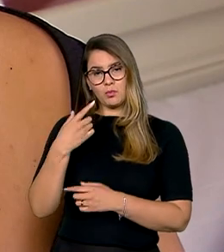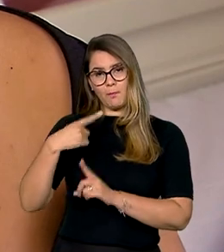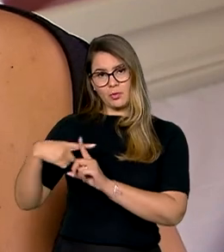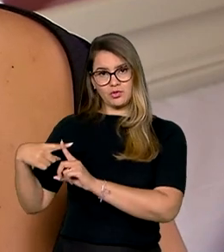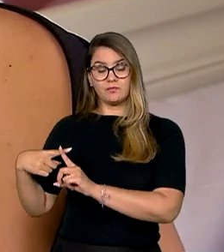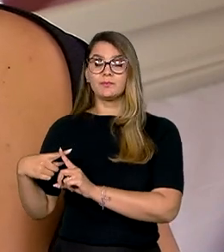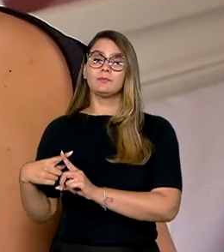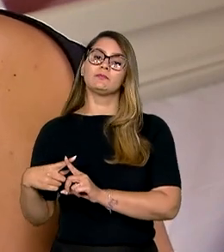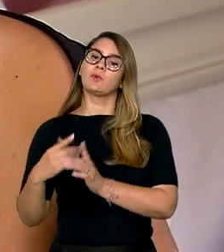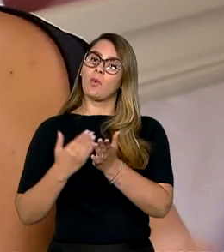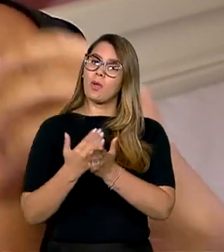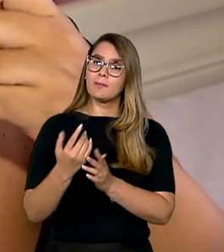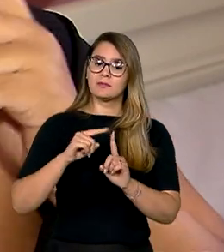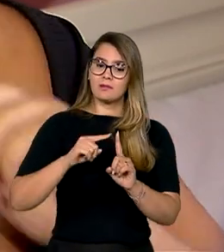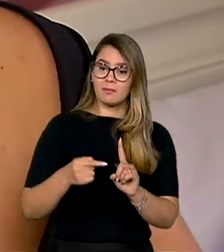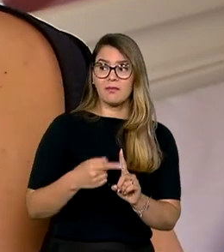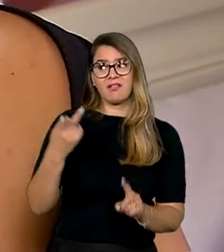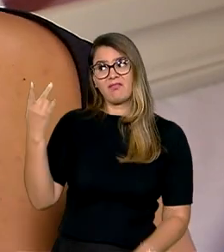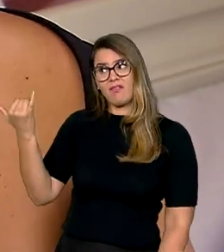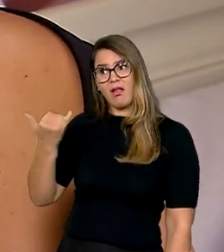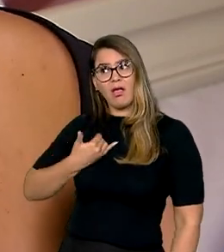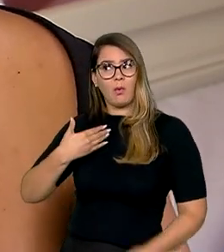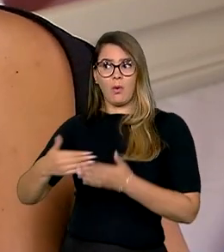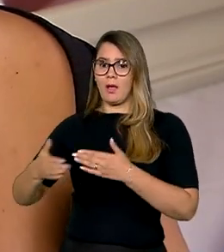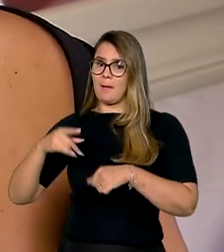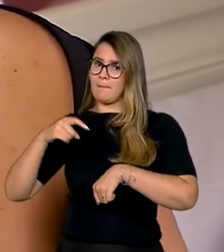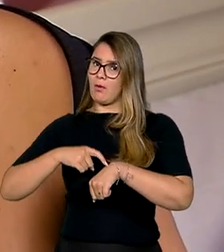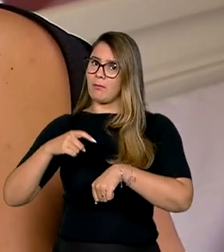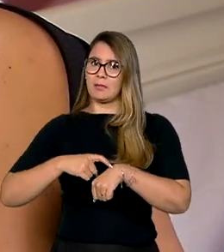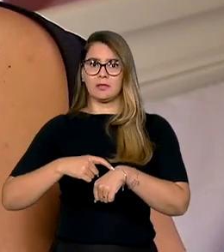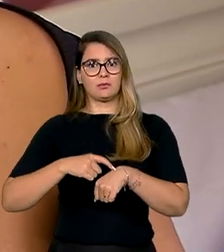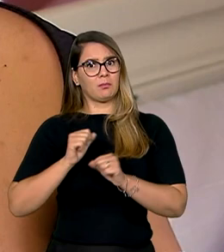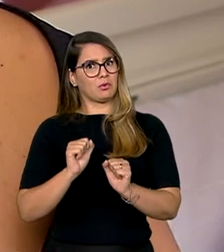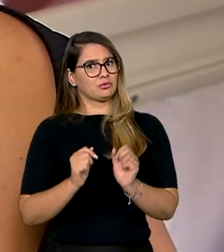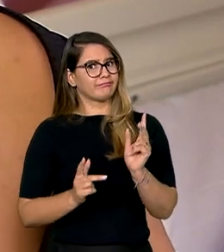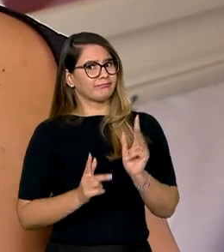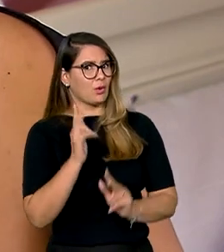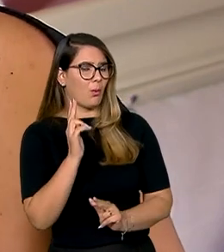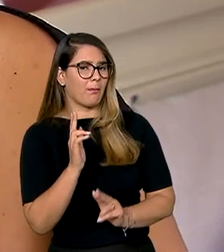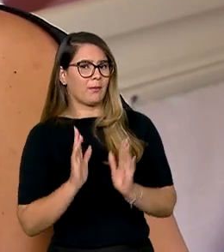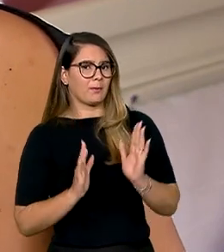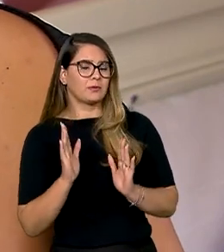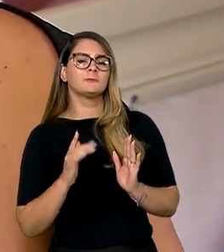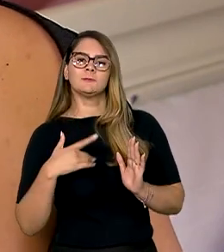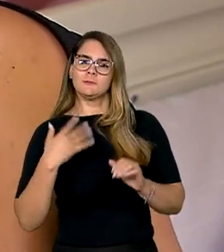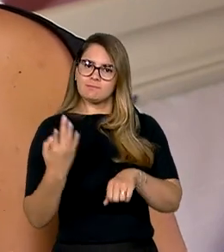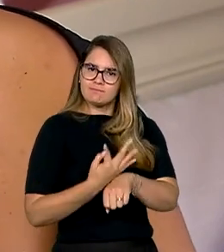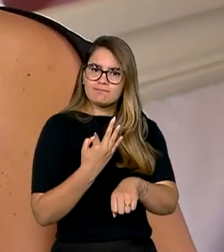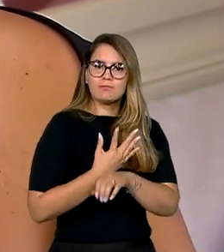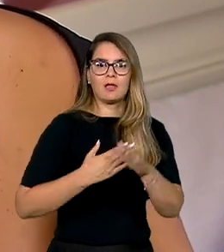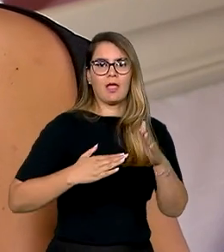Aí, desde o início da gravidez, eles falavam que qualquer momento ia ser interrompida, né, por conta dos problemas. Aí eu consegui segurar até